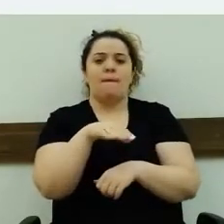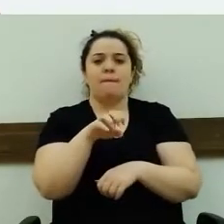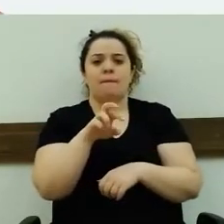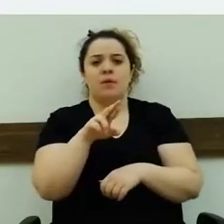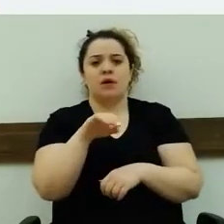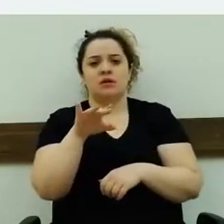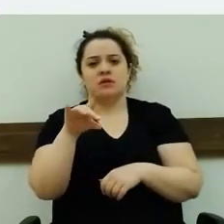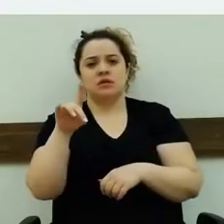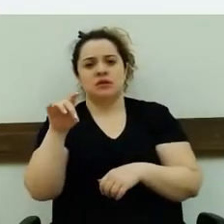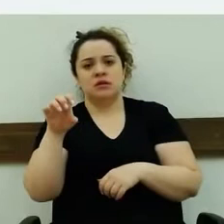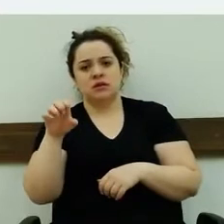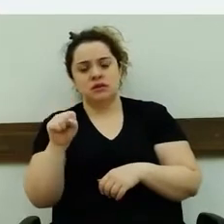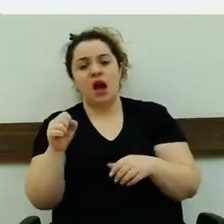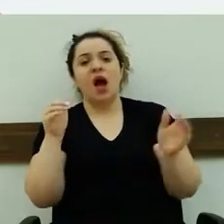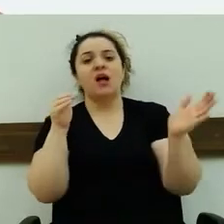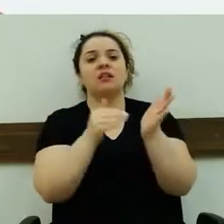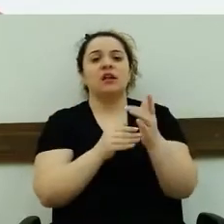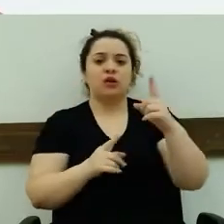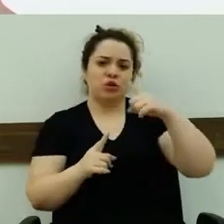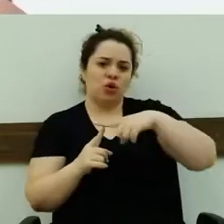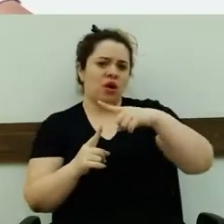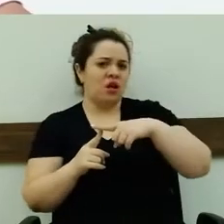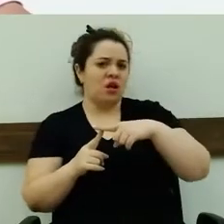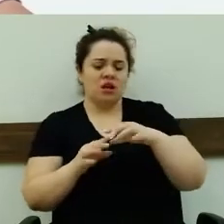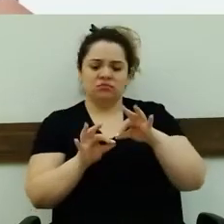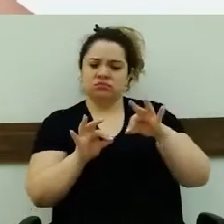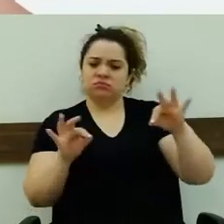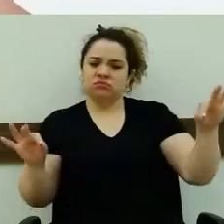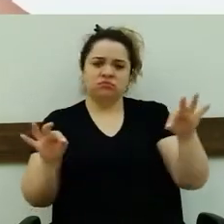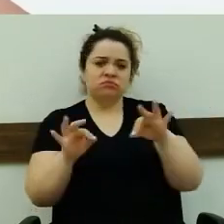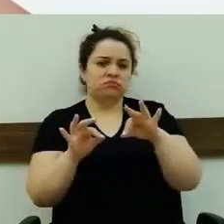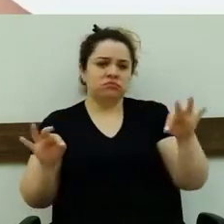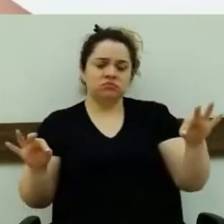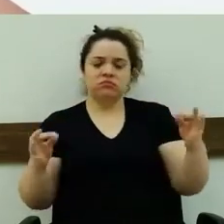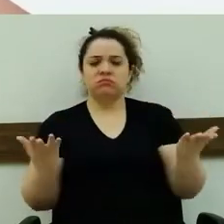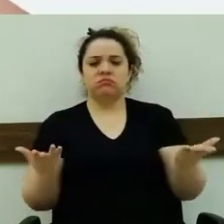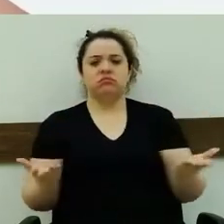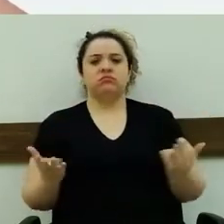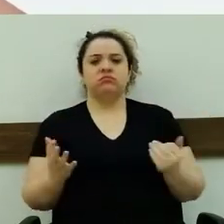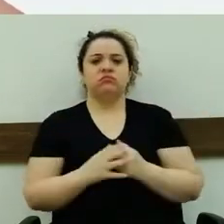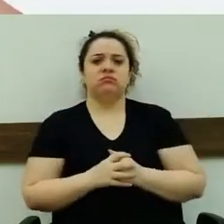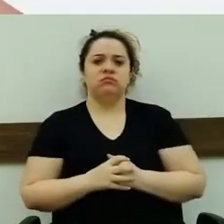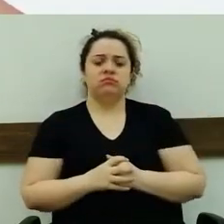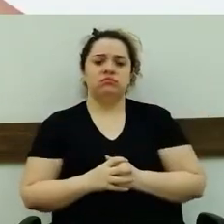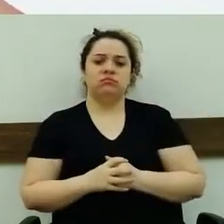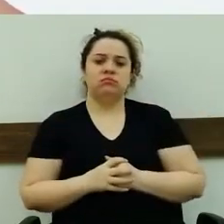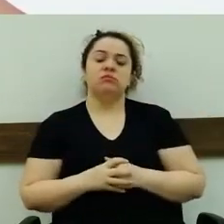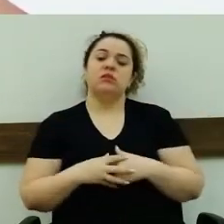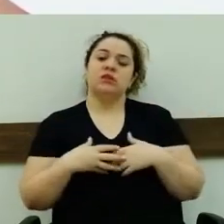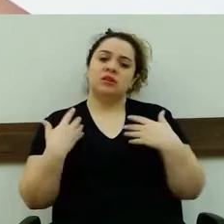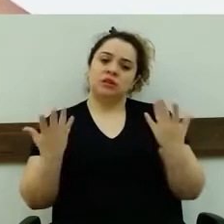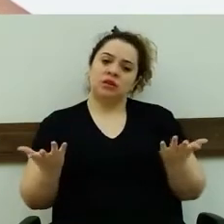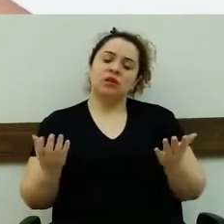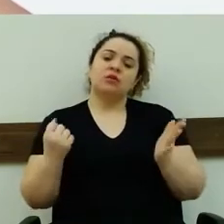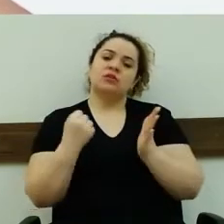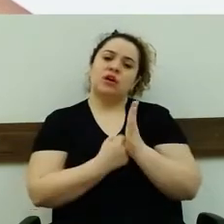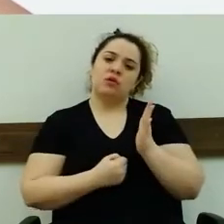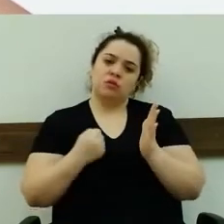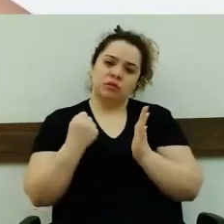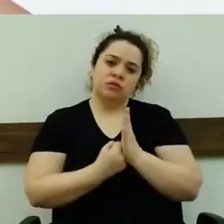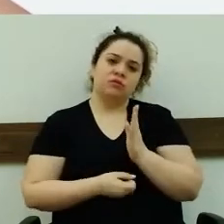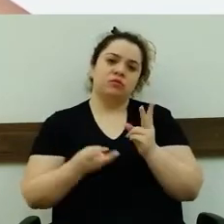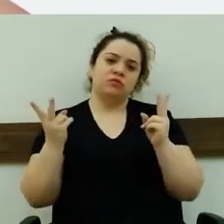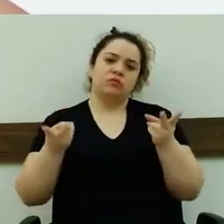Toledo? Meu Deus do céu! Então essa luta, com certeza, ela irá continuar. Temos